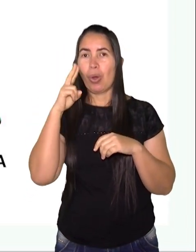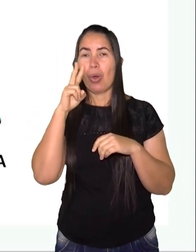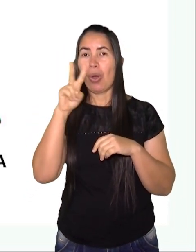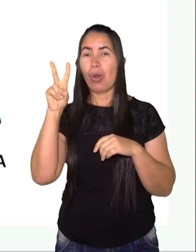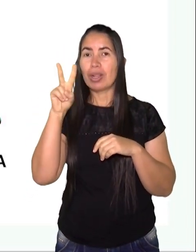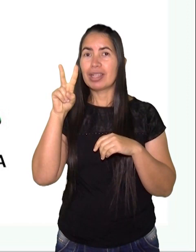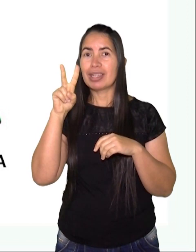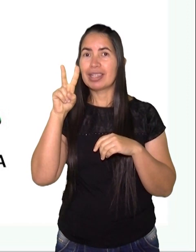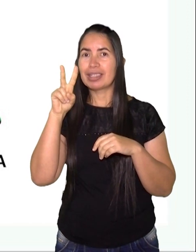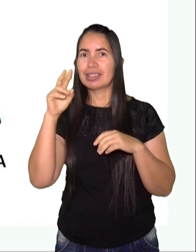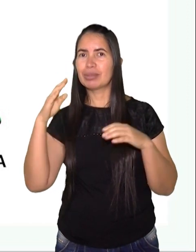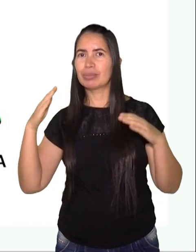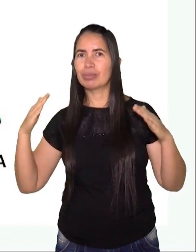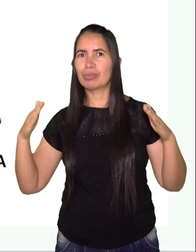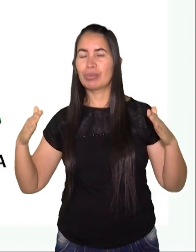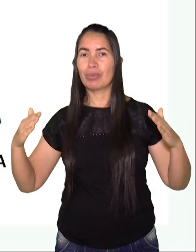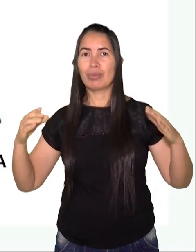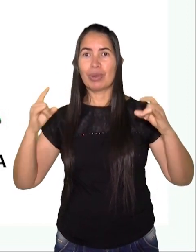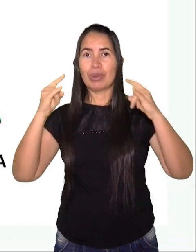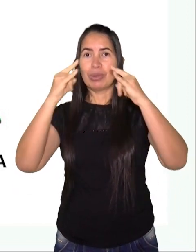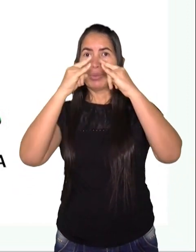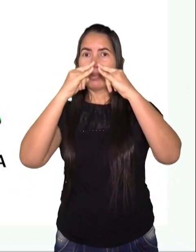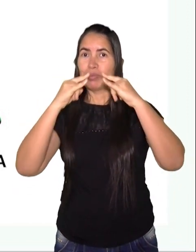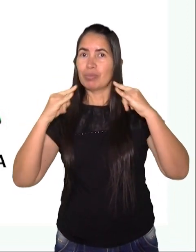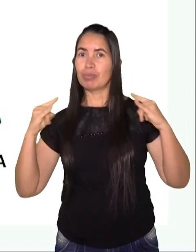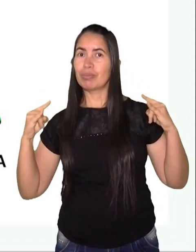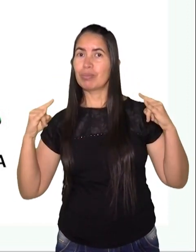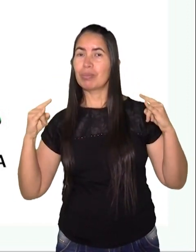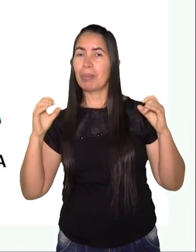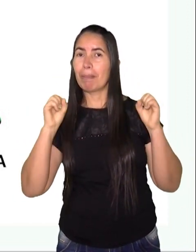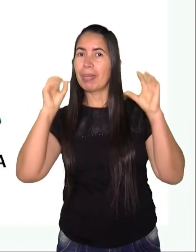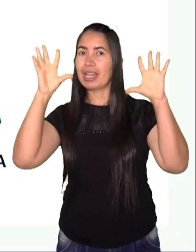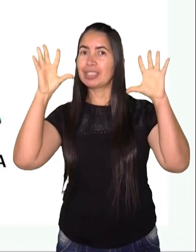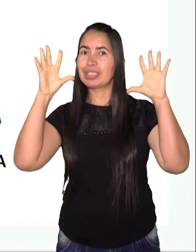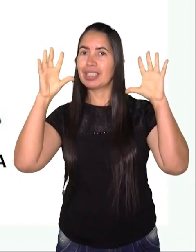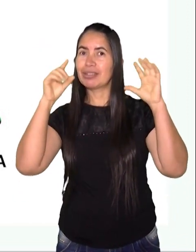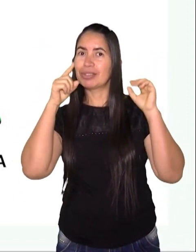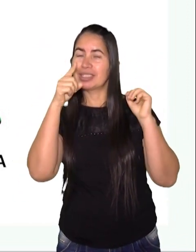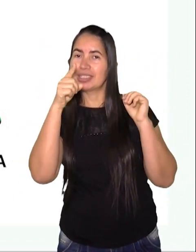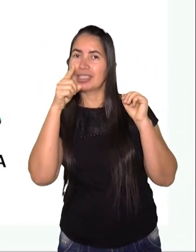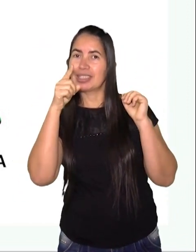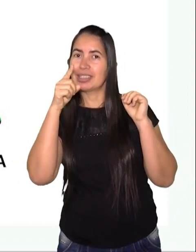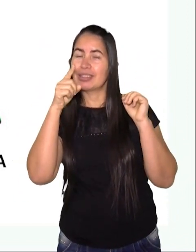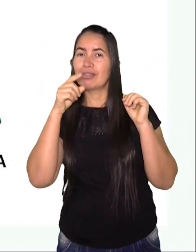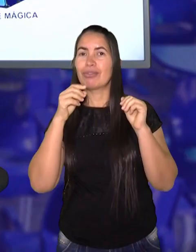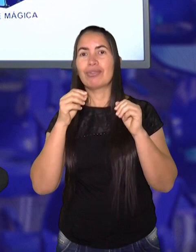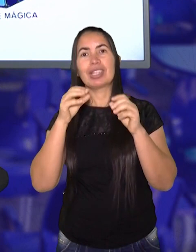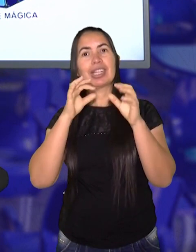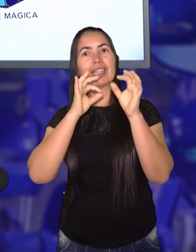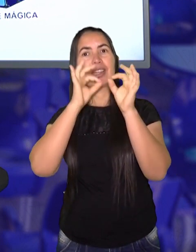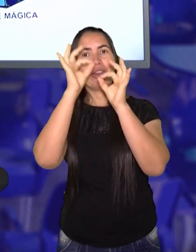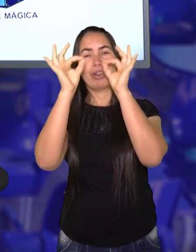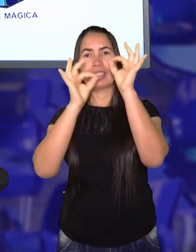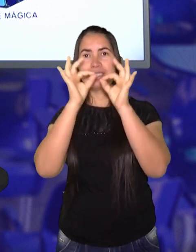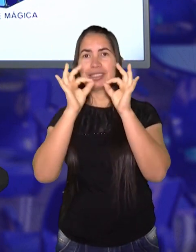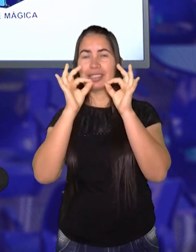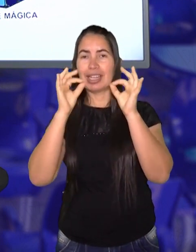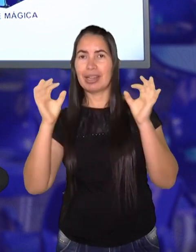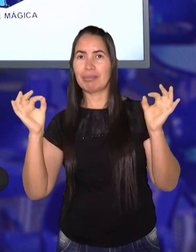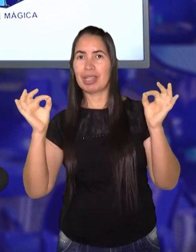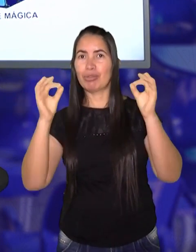Olha o que a tia Sara trouxe para apresentar. Uma pirâmide mágica, daquela que você fica mexendo para montá-la.